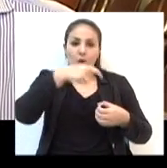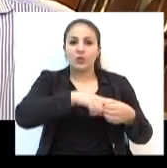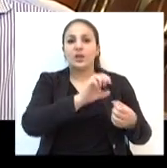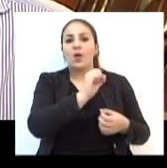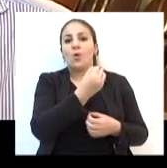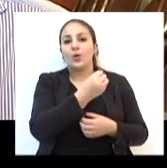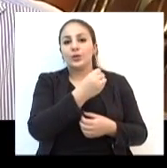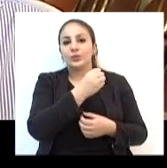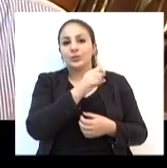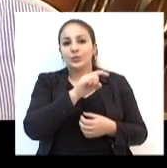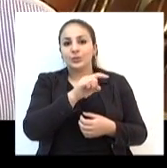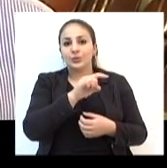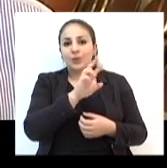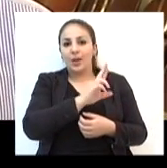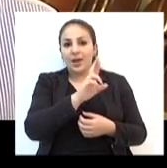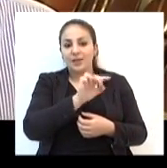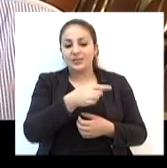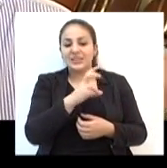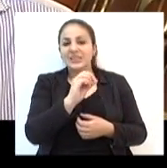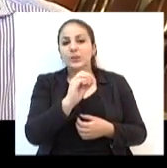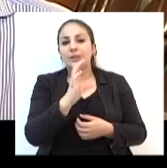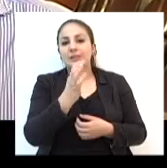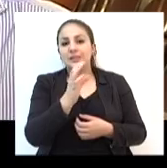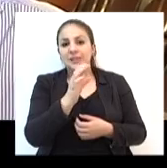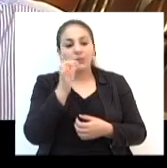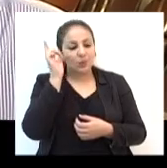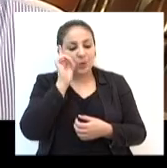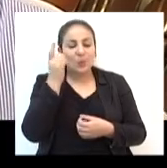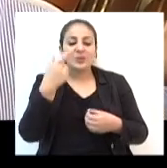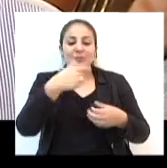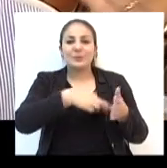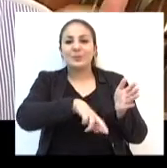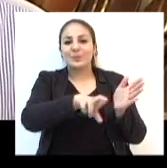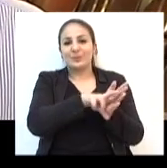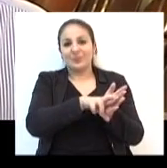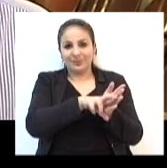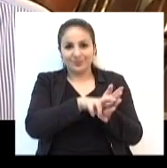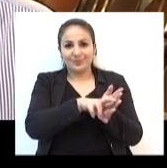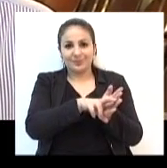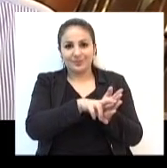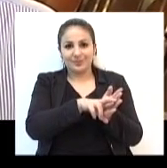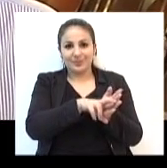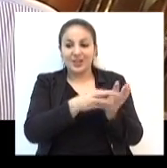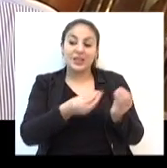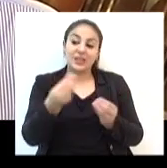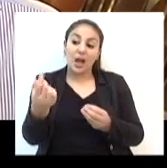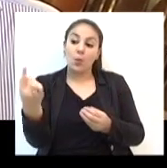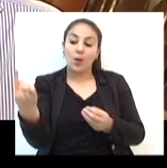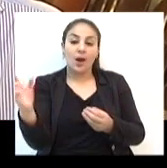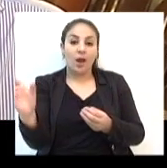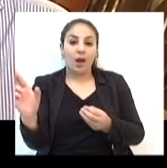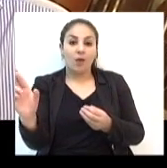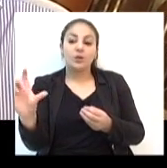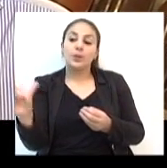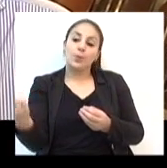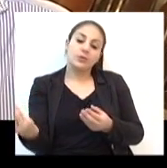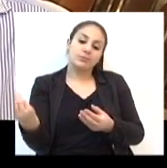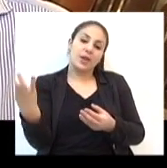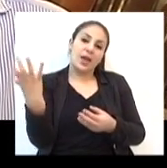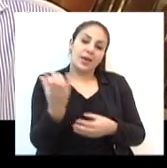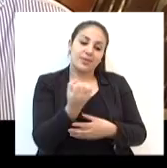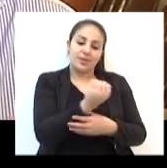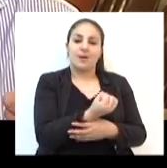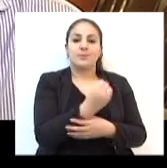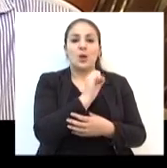,50. A cada um real, R$ 8,50 elas conseguem recuperar. E outra que também, o prefeito,